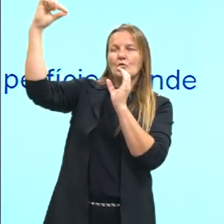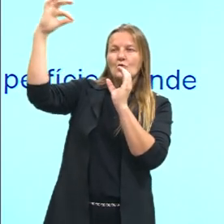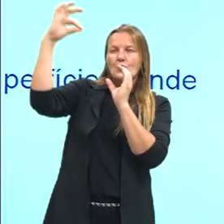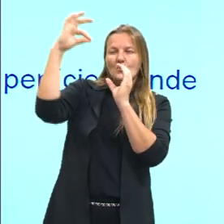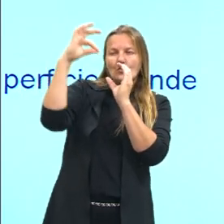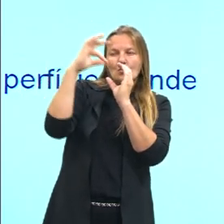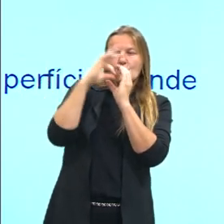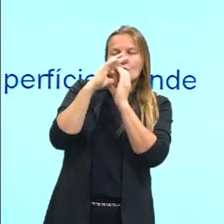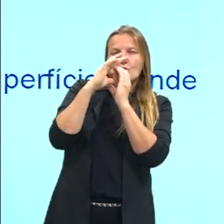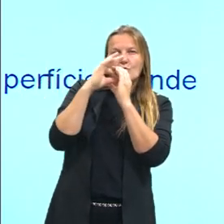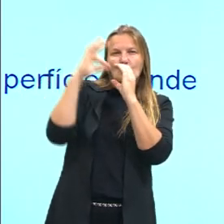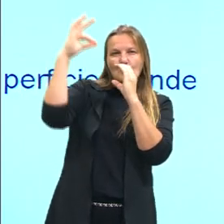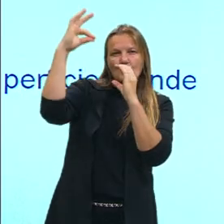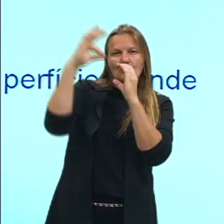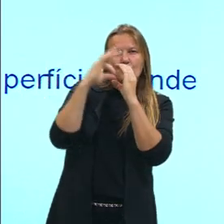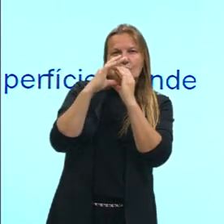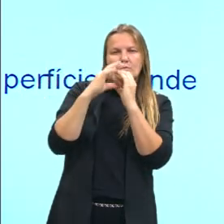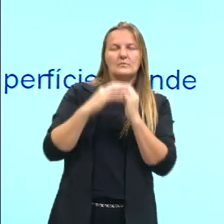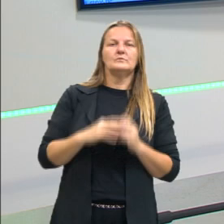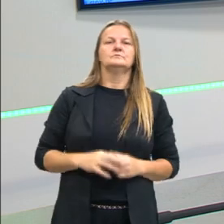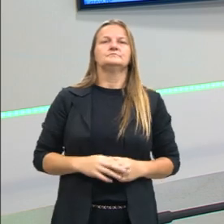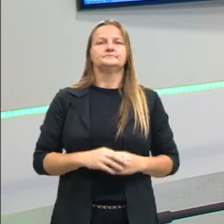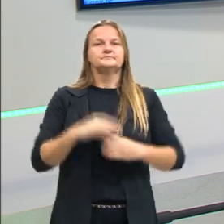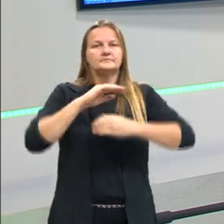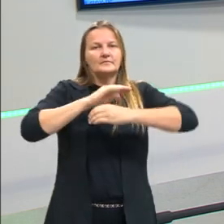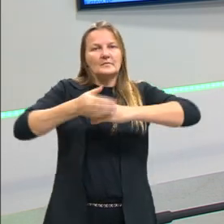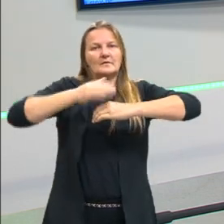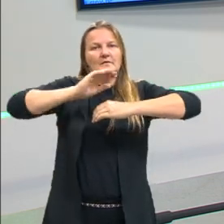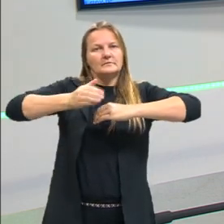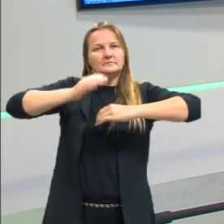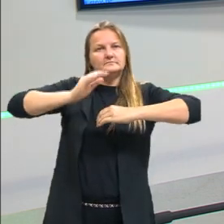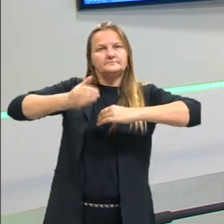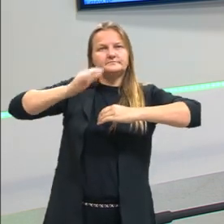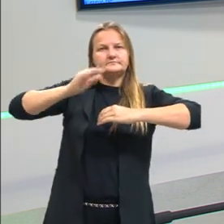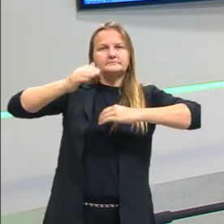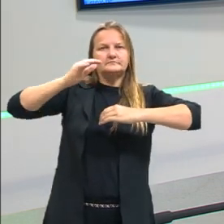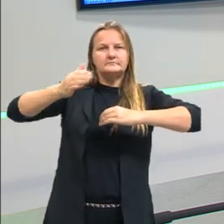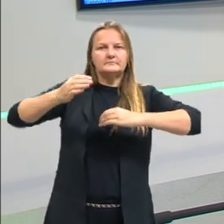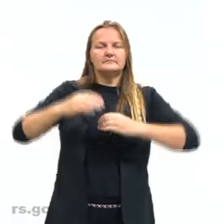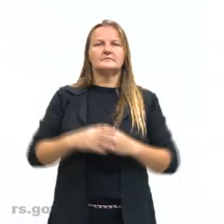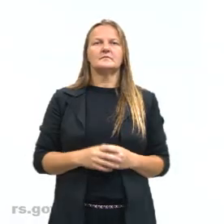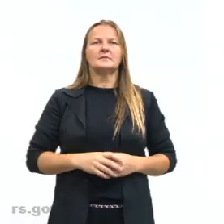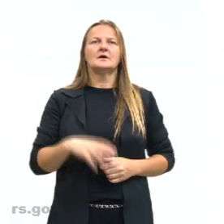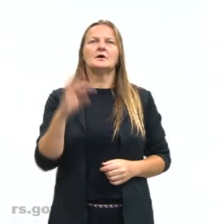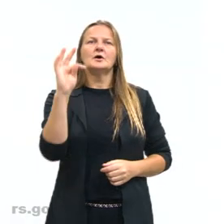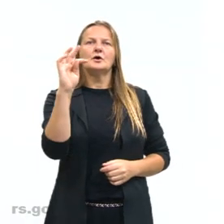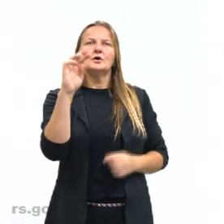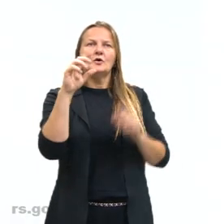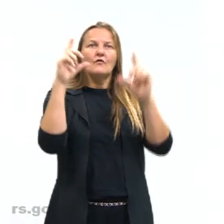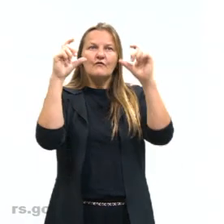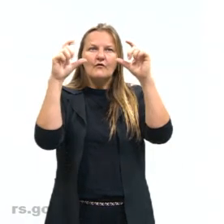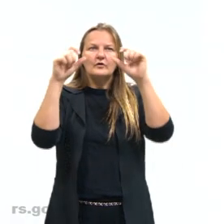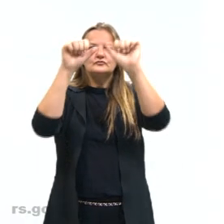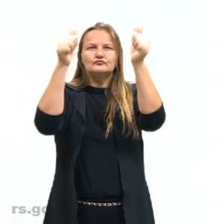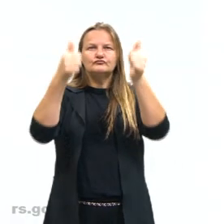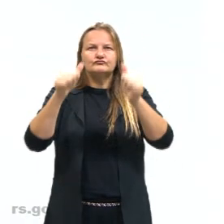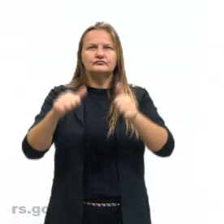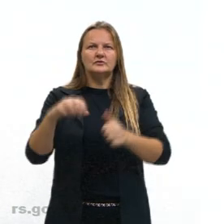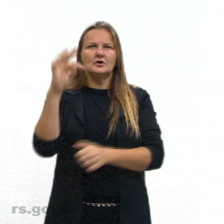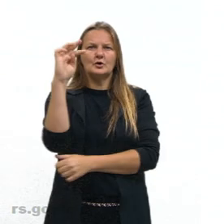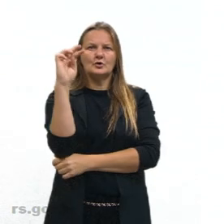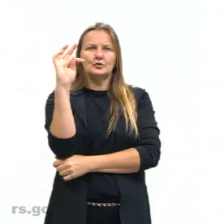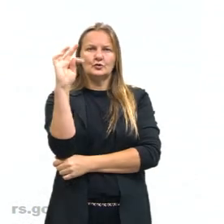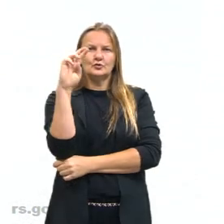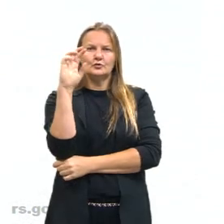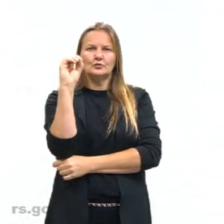ela fica nessa região aí, tá, gurizada? Vamos passar aqui então, olha lá, troposfera, como eu falei pra vocês, onde nós temos todos